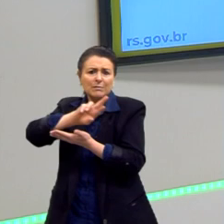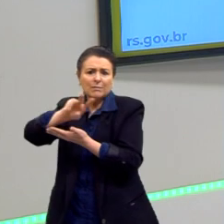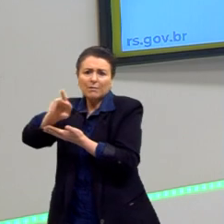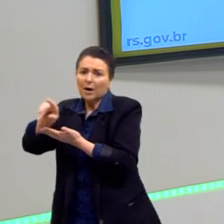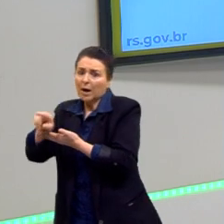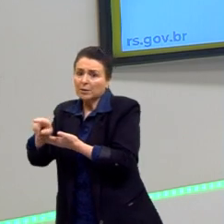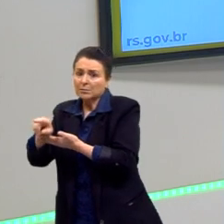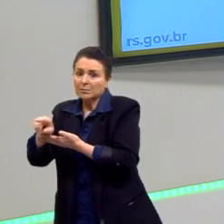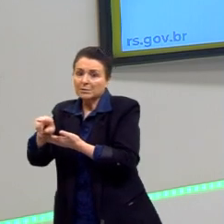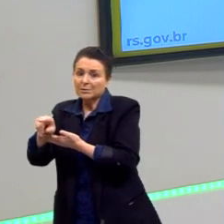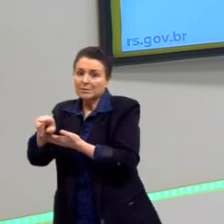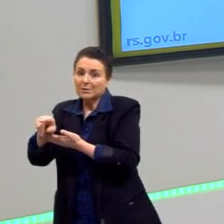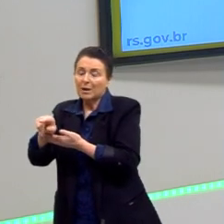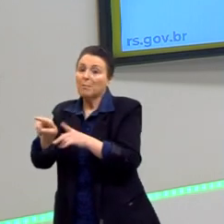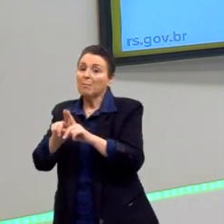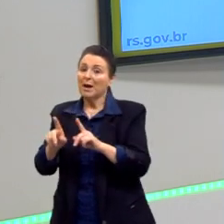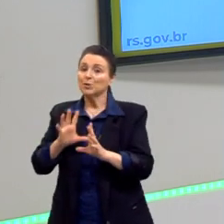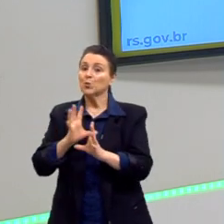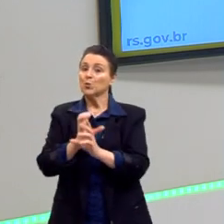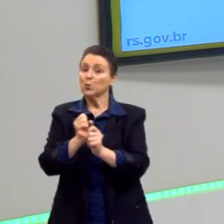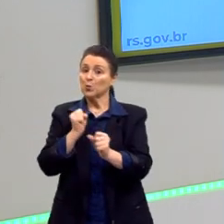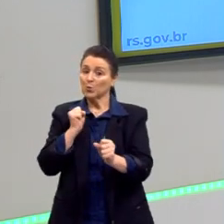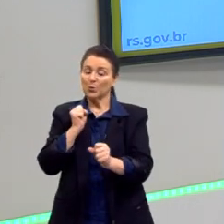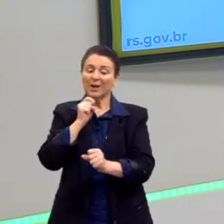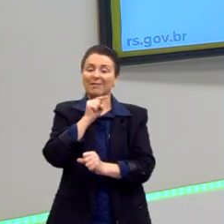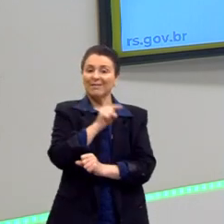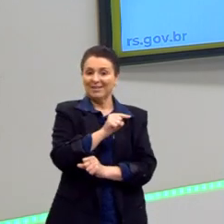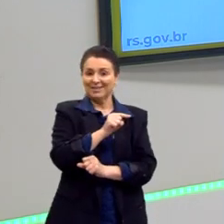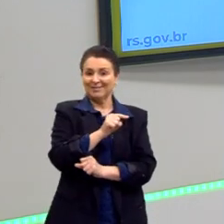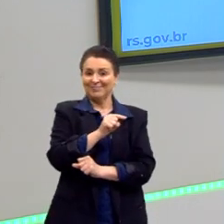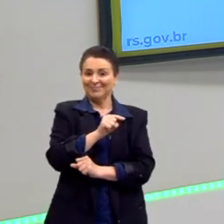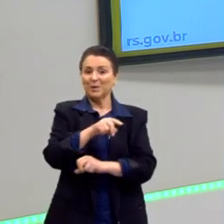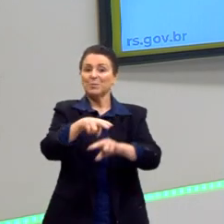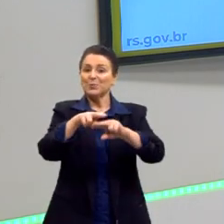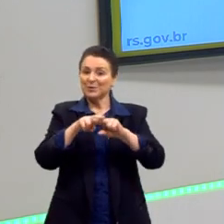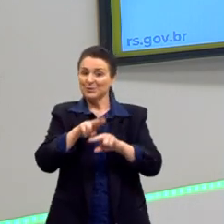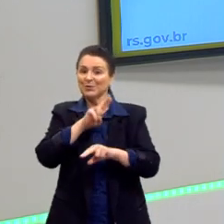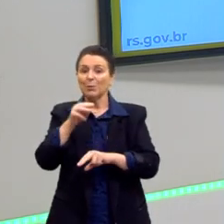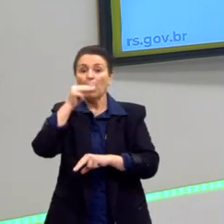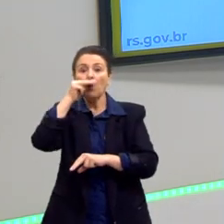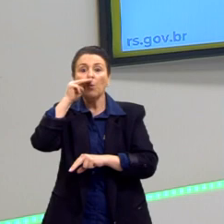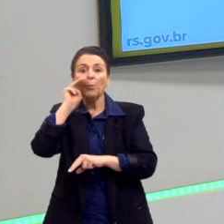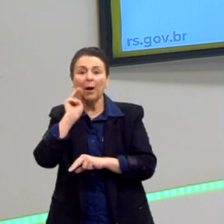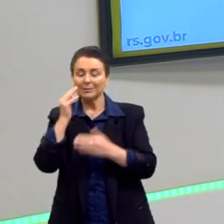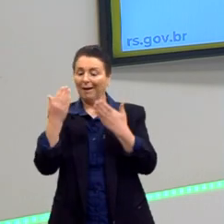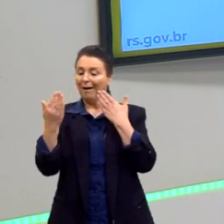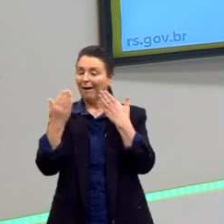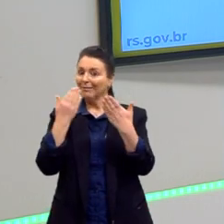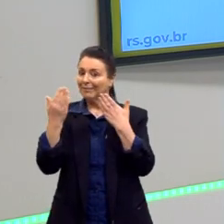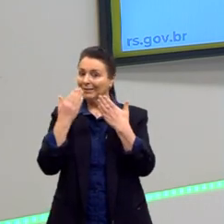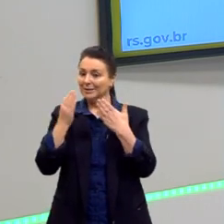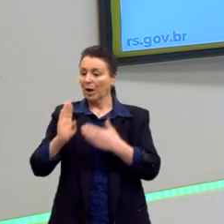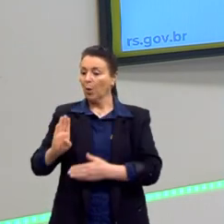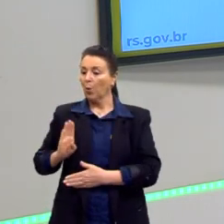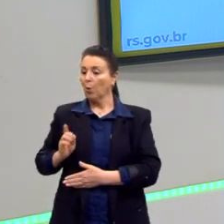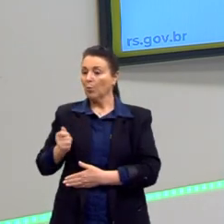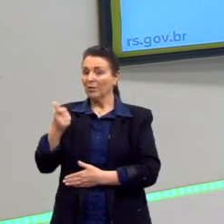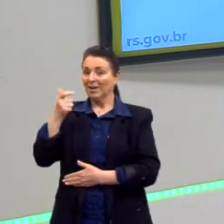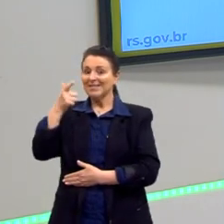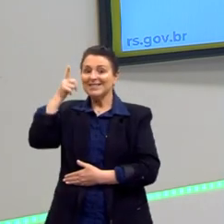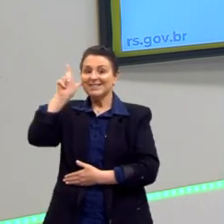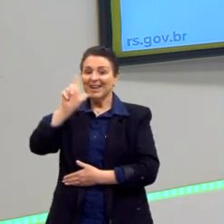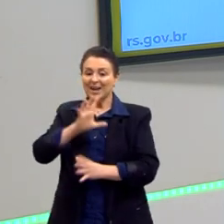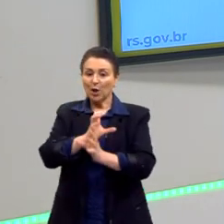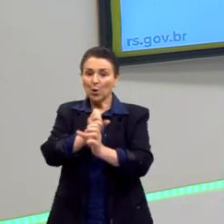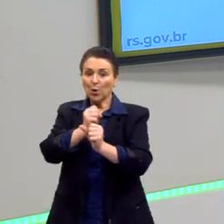diferença que chama-se a mais-valia, criada por Marx, que o burguês obtém lucro sobre os trabalhadores.